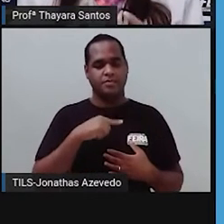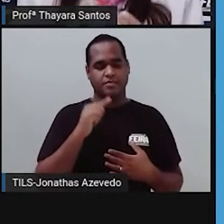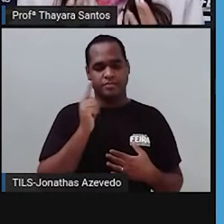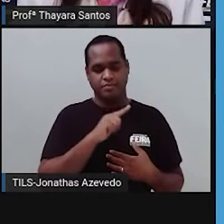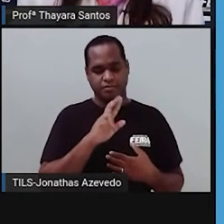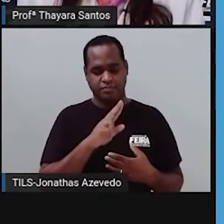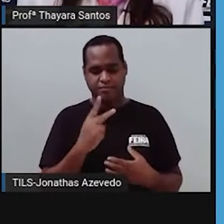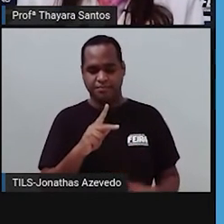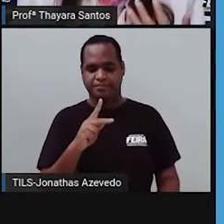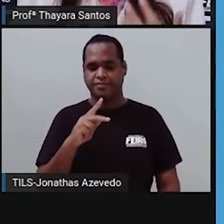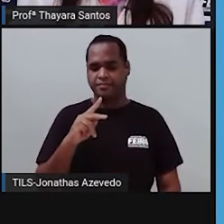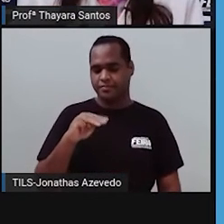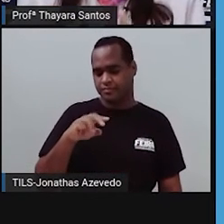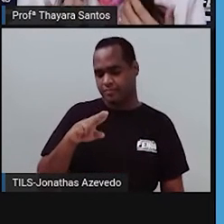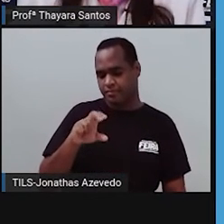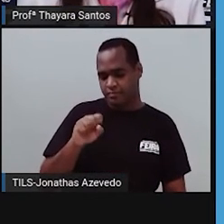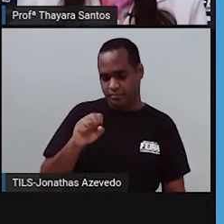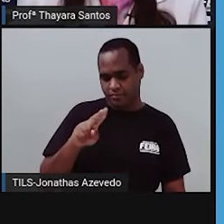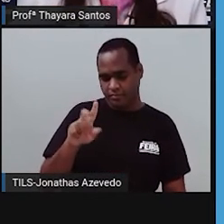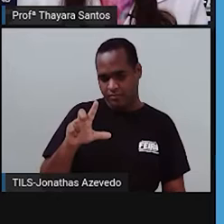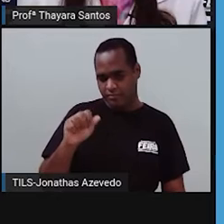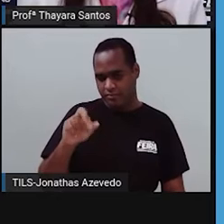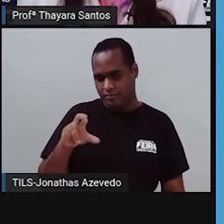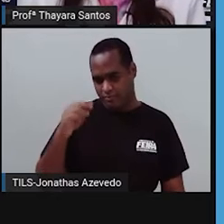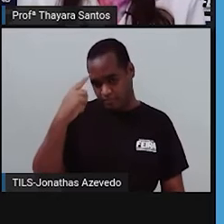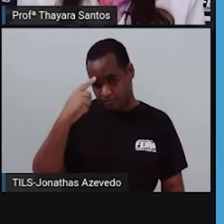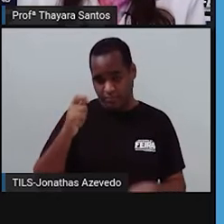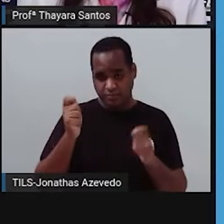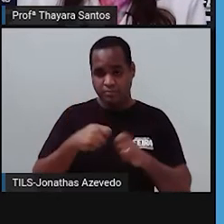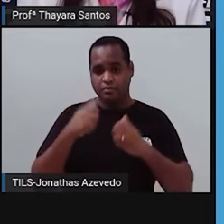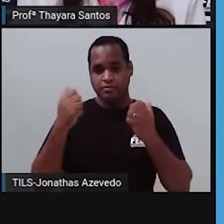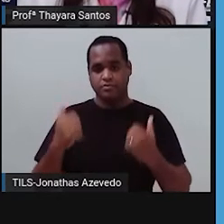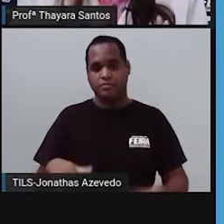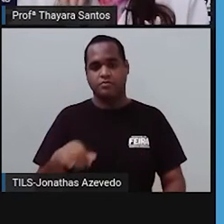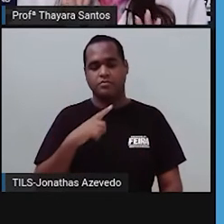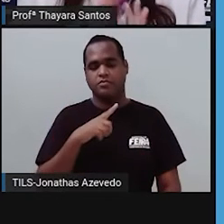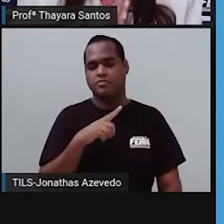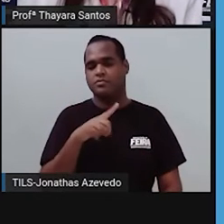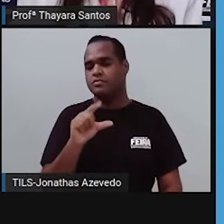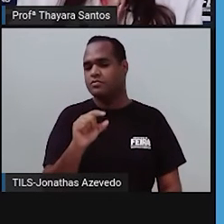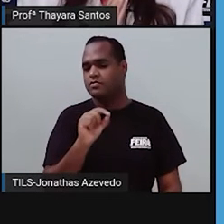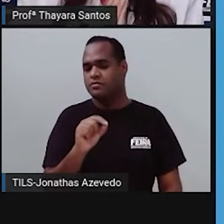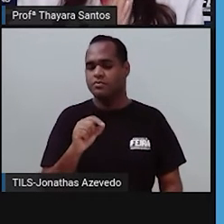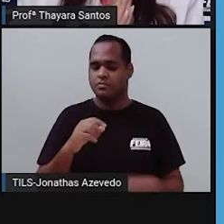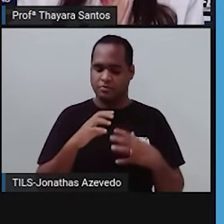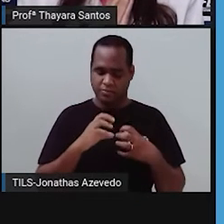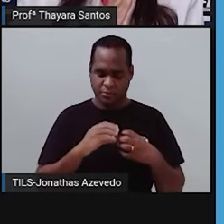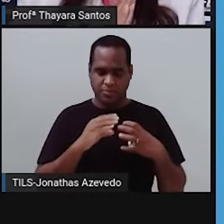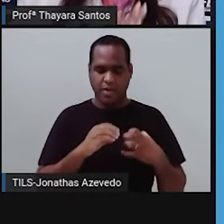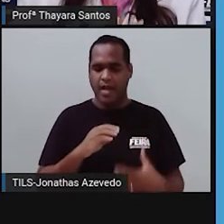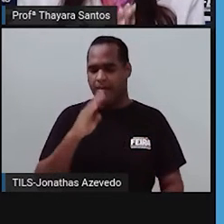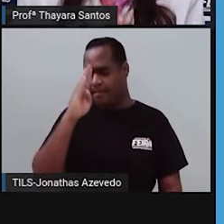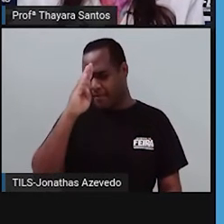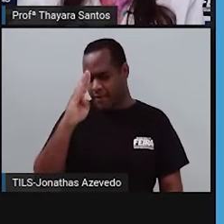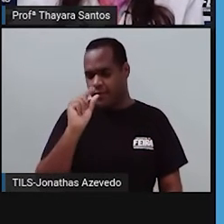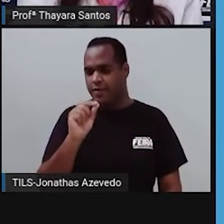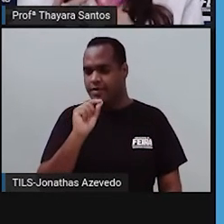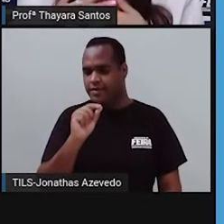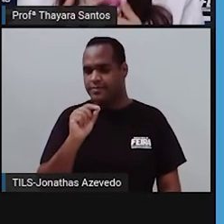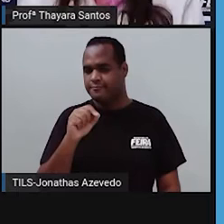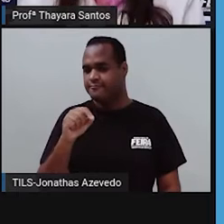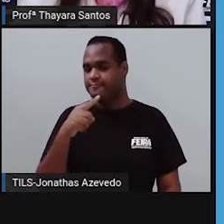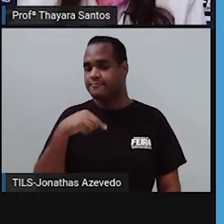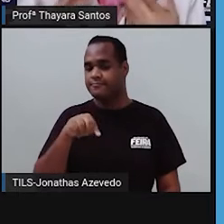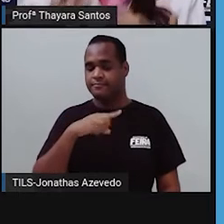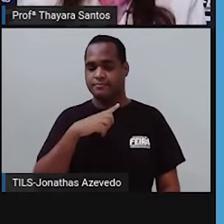esse nome, células musculares, justamente porque elas têm essa capacidade de fazer a contração. E a principal célula muscular que a gente tem,